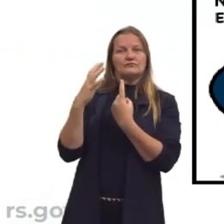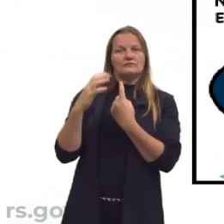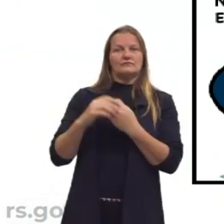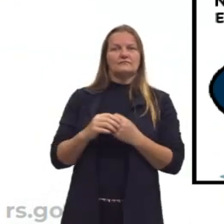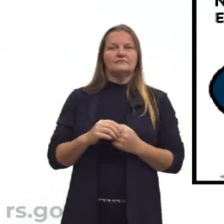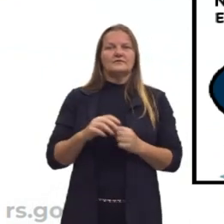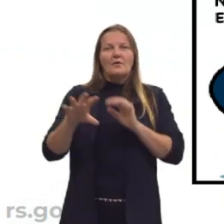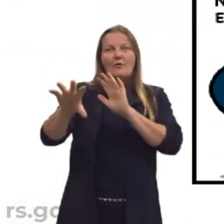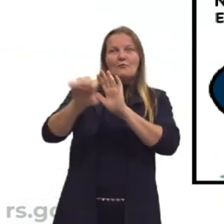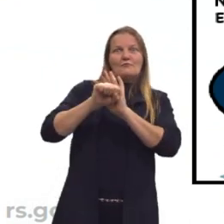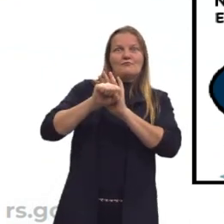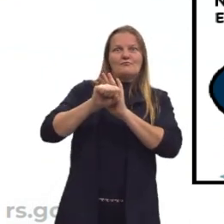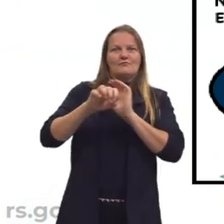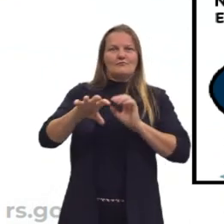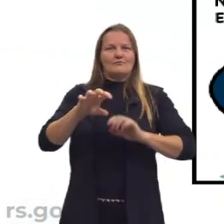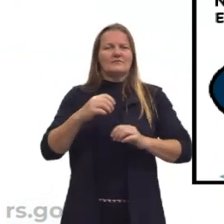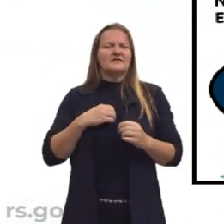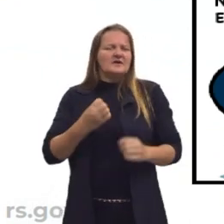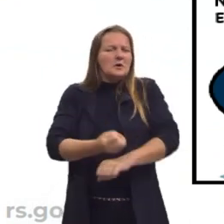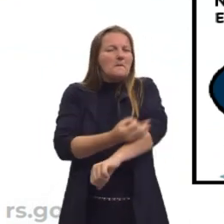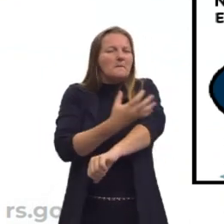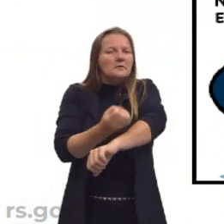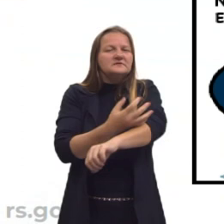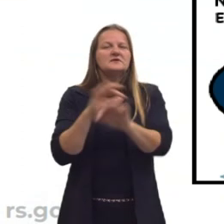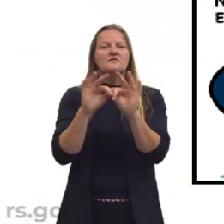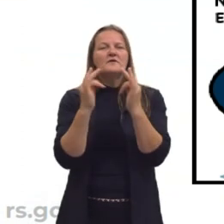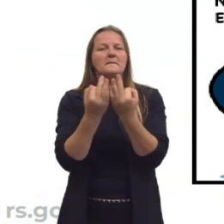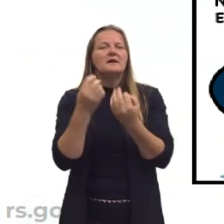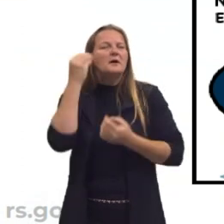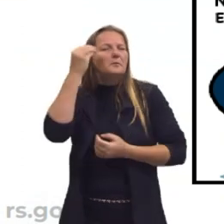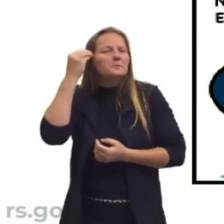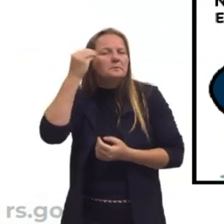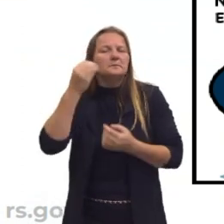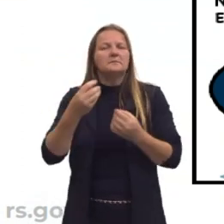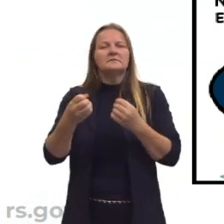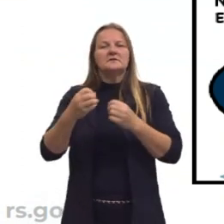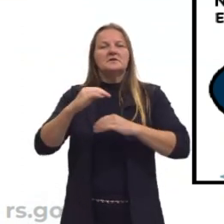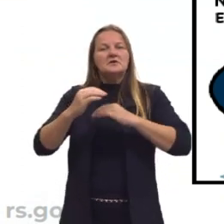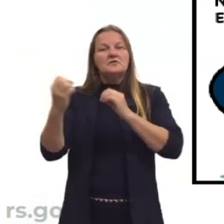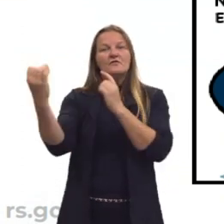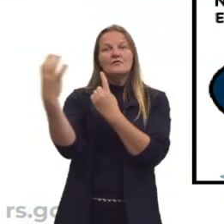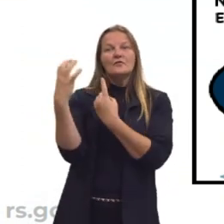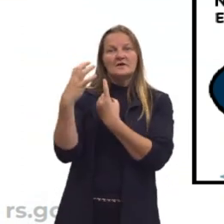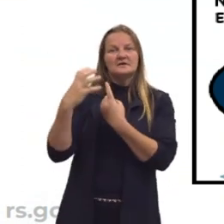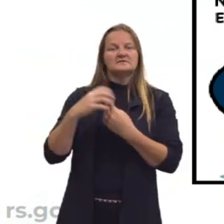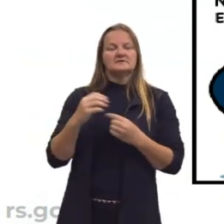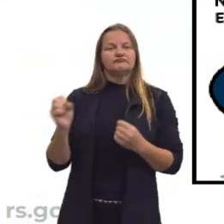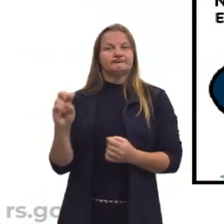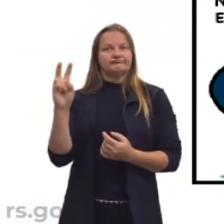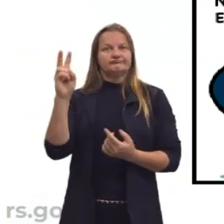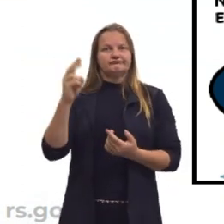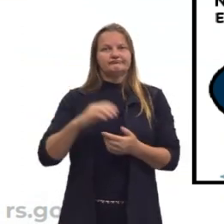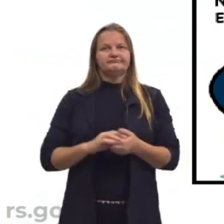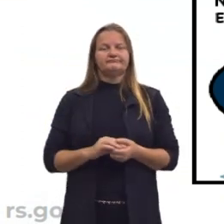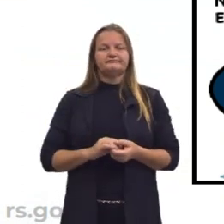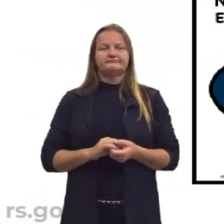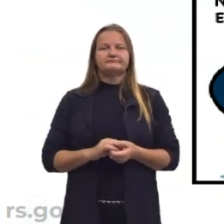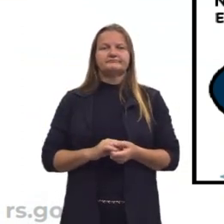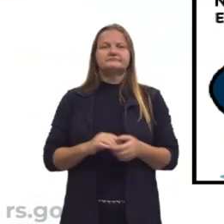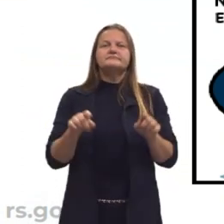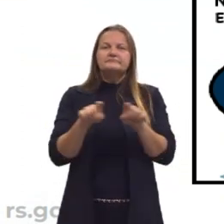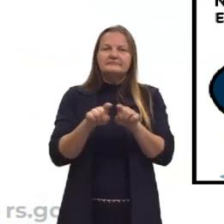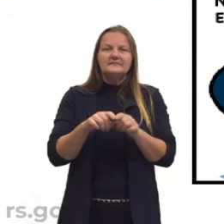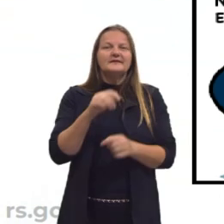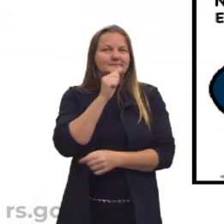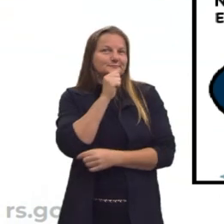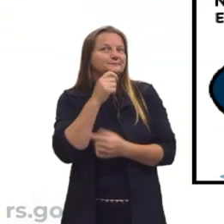toda a nossa carga emocional, familiar, psicológica, que nós valoramos as coisas. E dicas de passagem, ainda